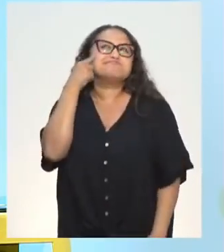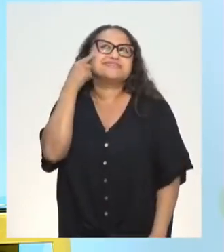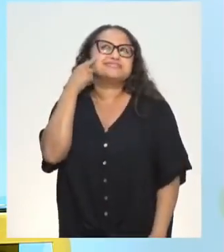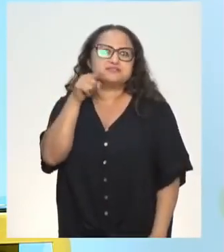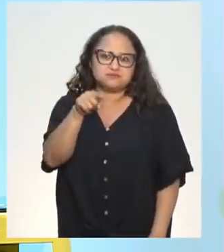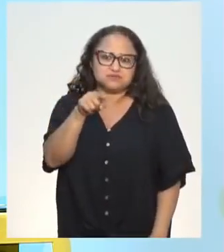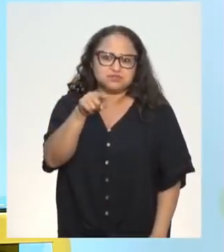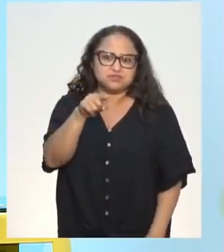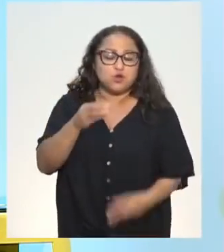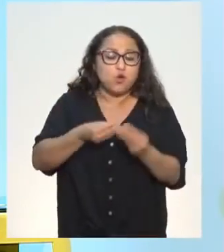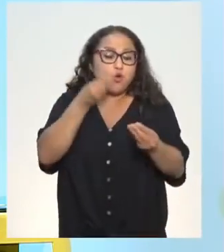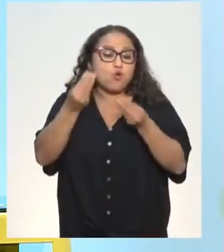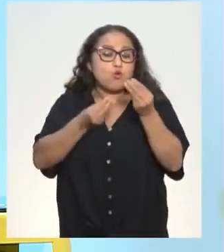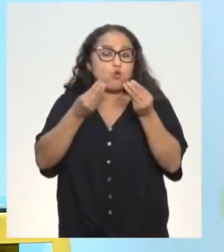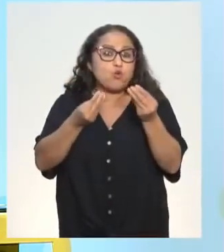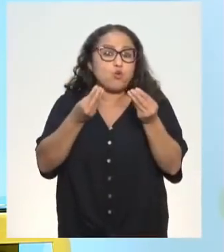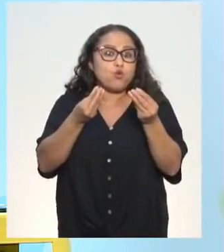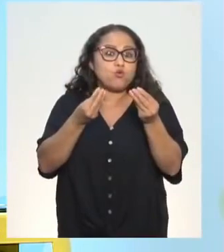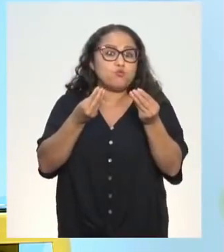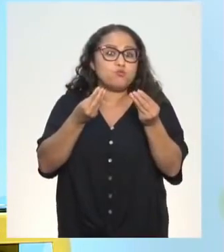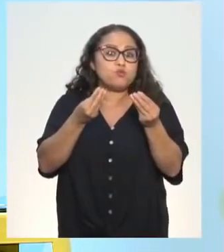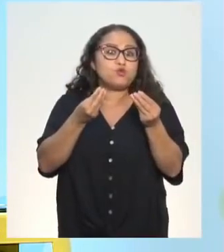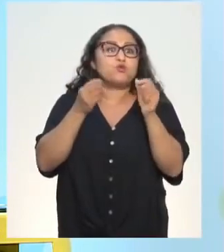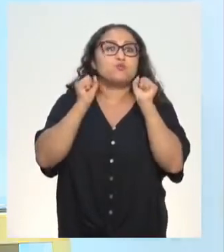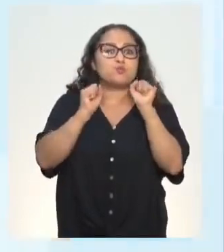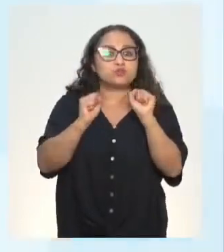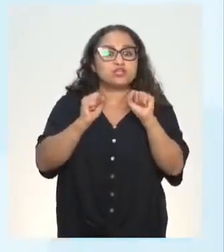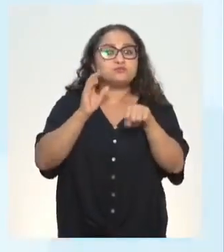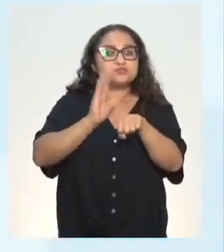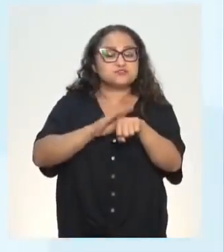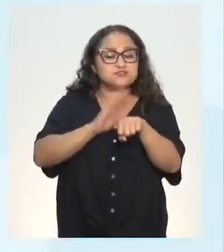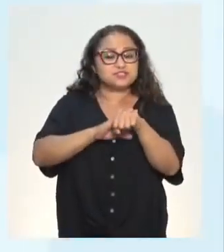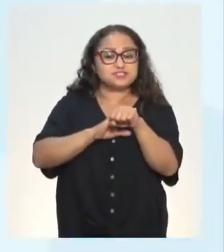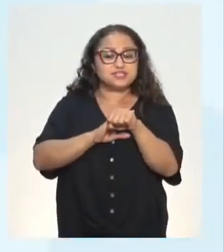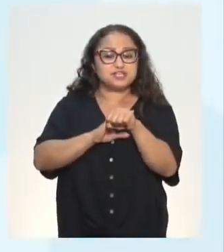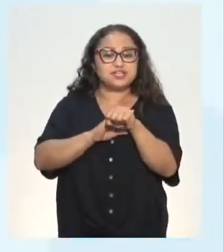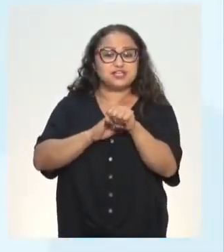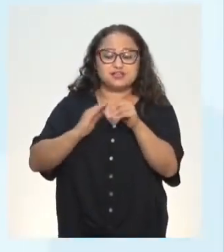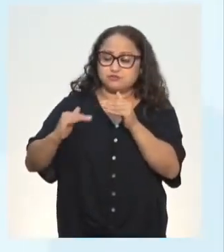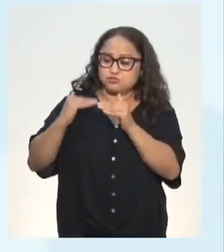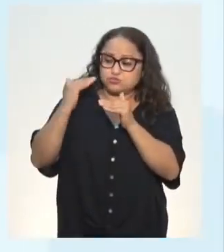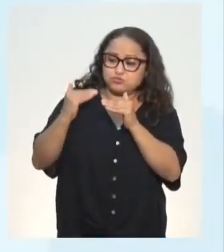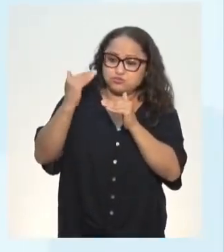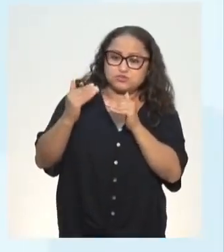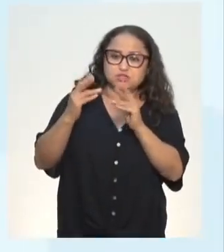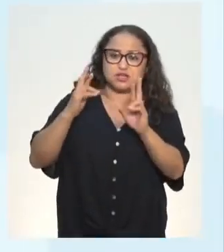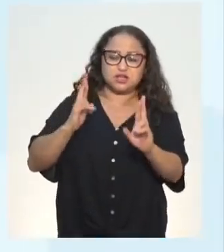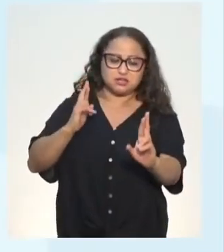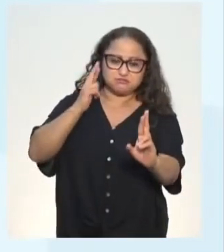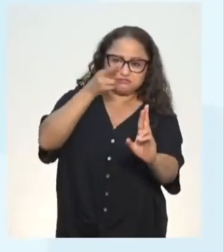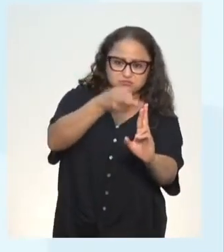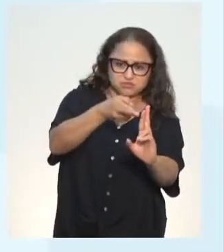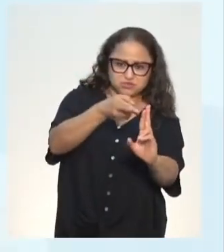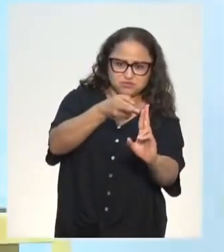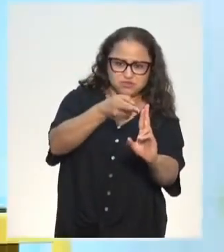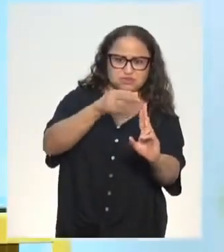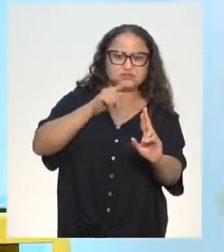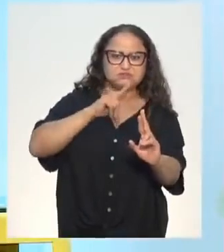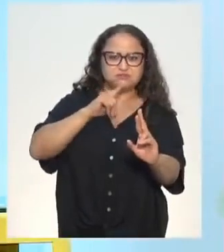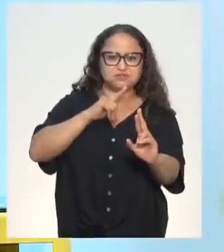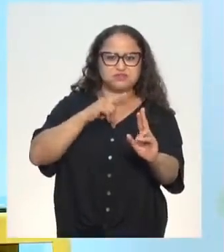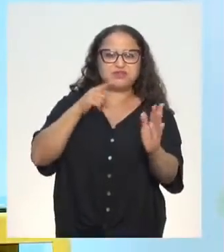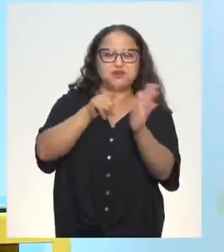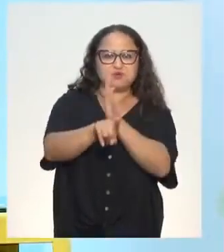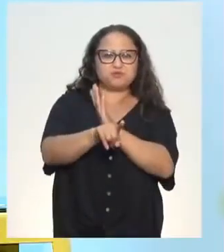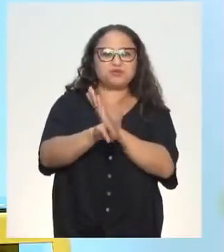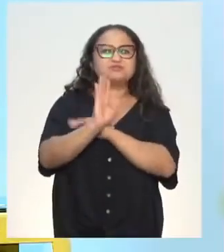como que funciona aí a sequencial. Então, a referencial, parece que o professor fala... Não precisa botar na tela, não, porque é uma pergunta